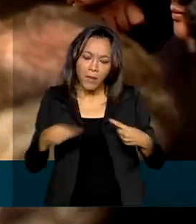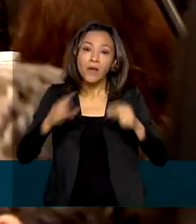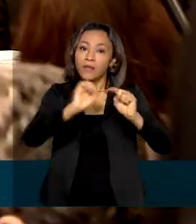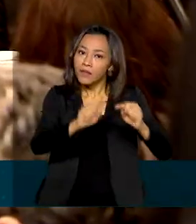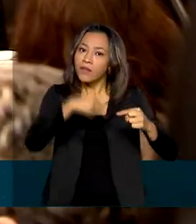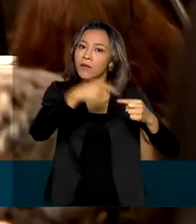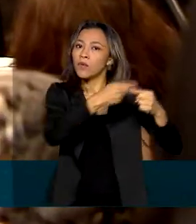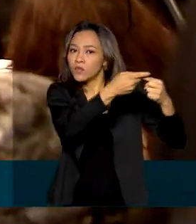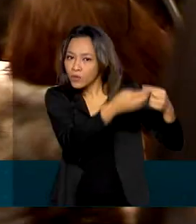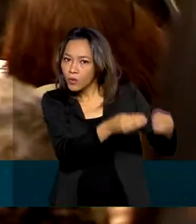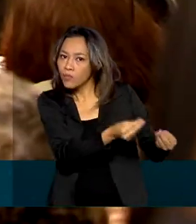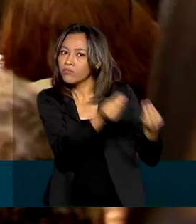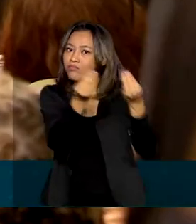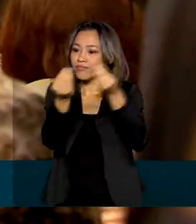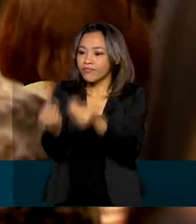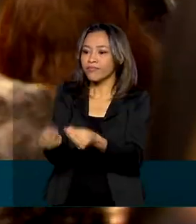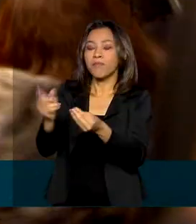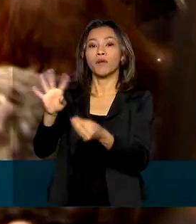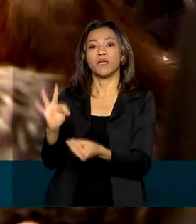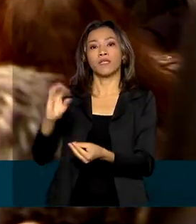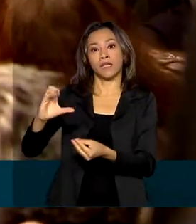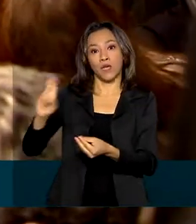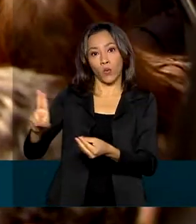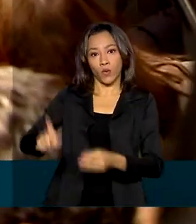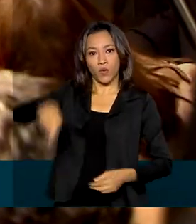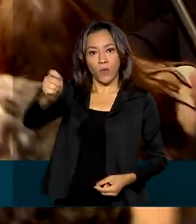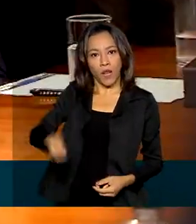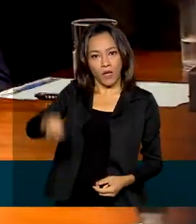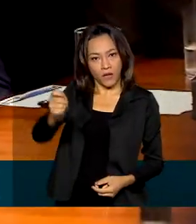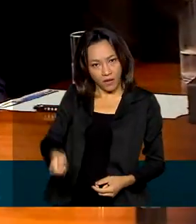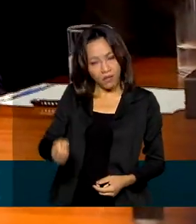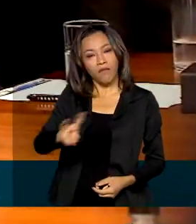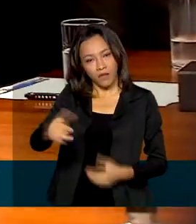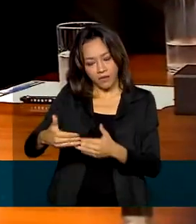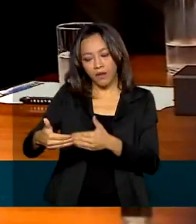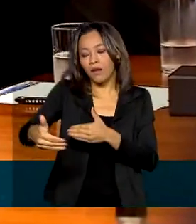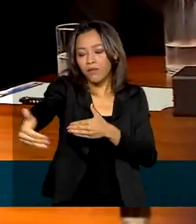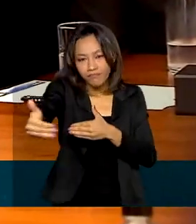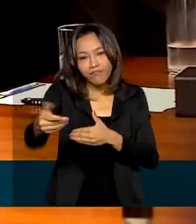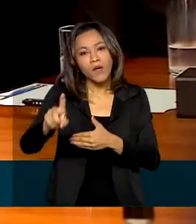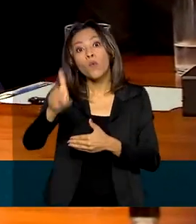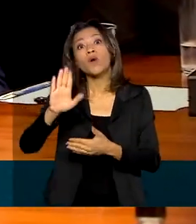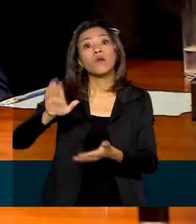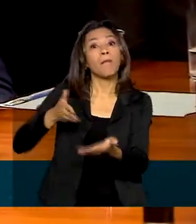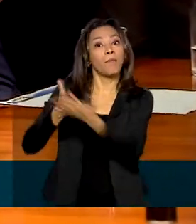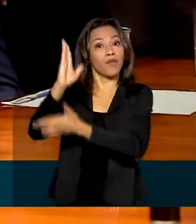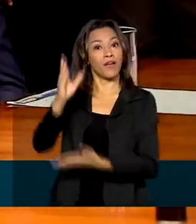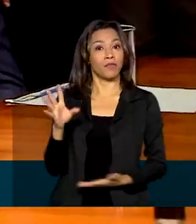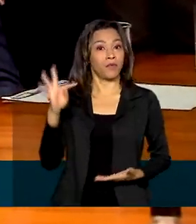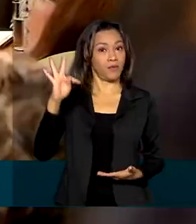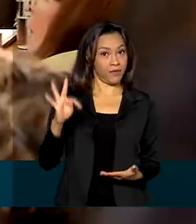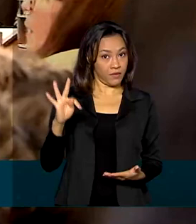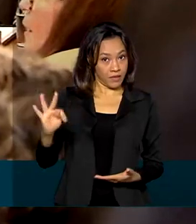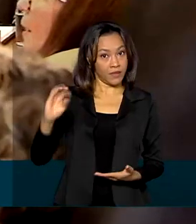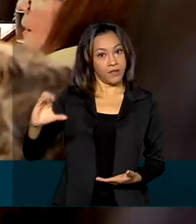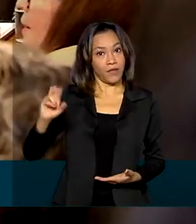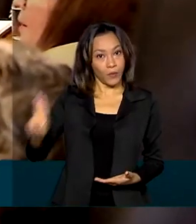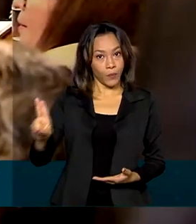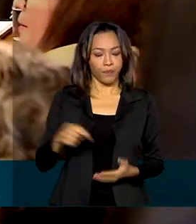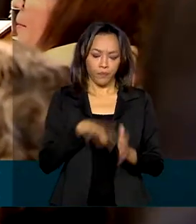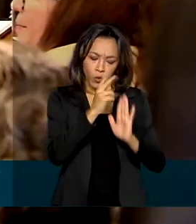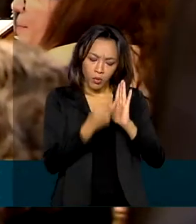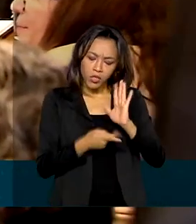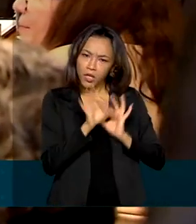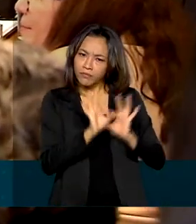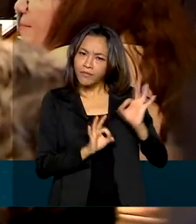segue para o Tribunal de Contas da União e o leilão é realizado quando for aprovado pelo TCU. De acordo com o projeto, a Anatel